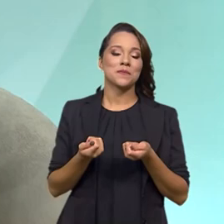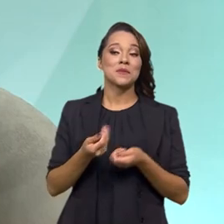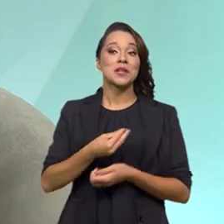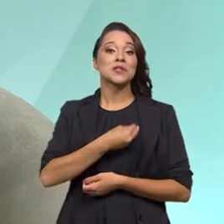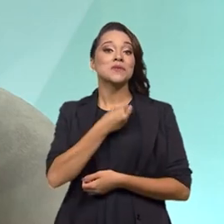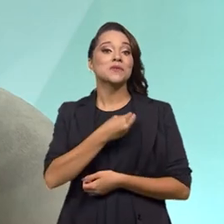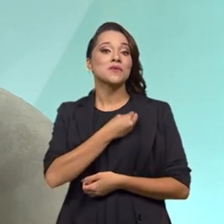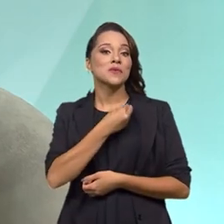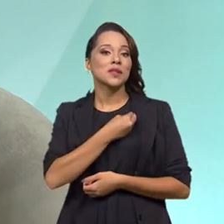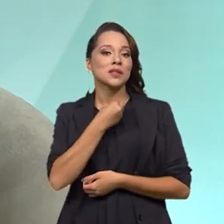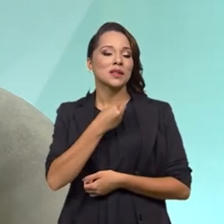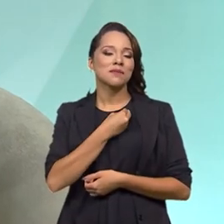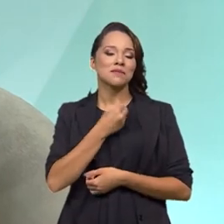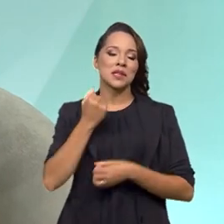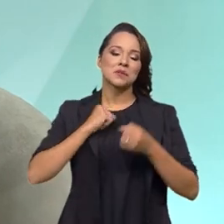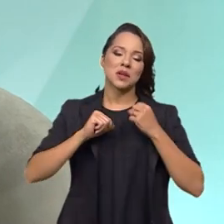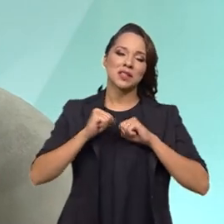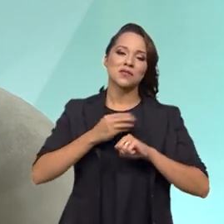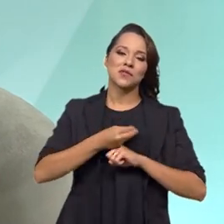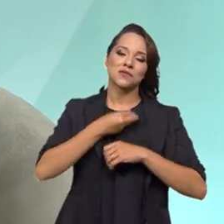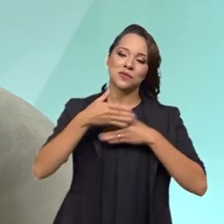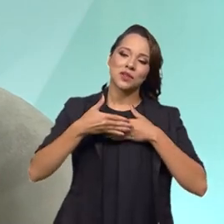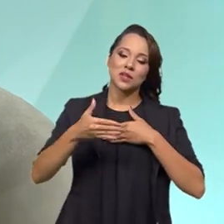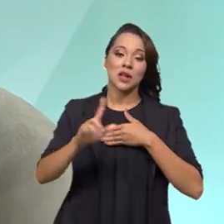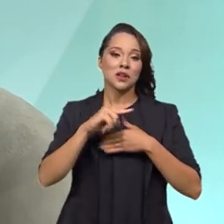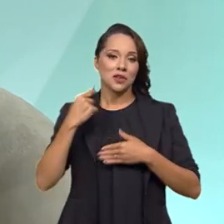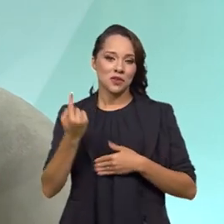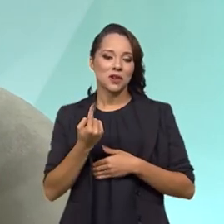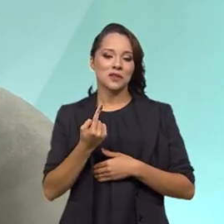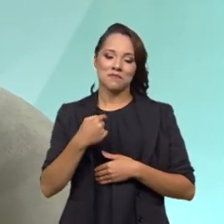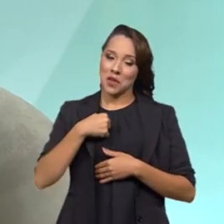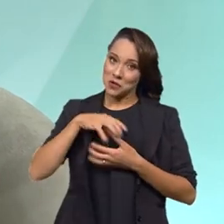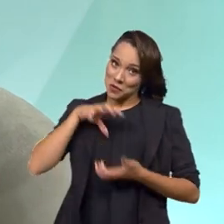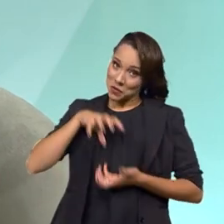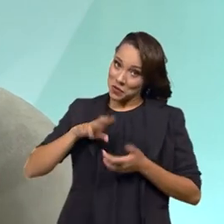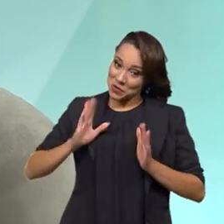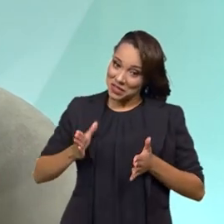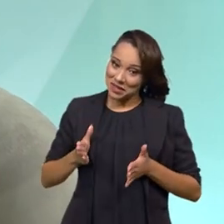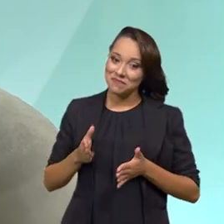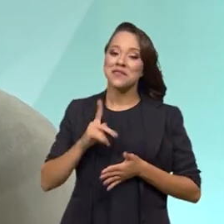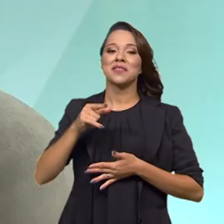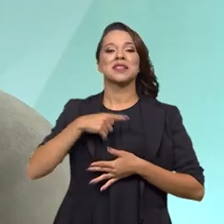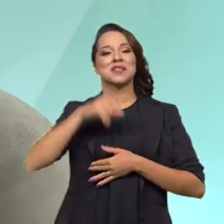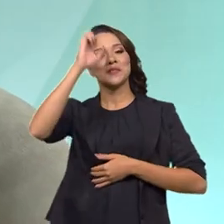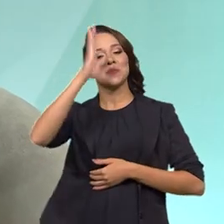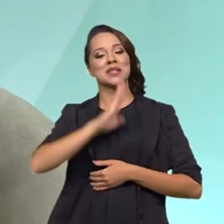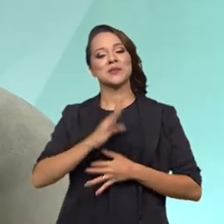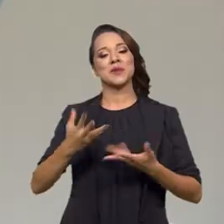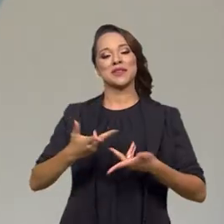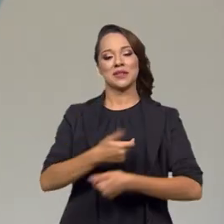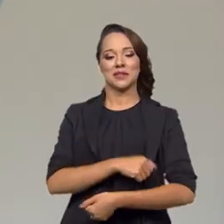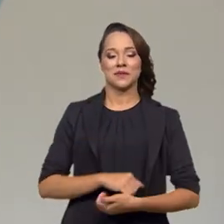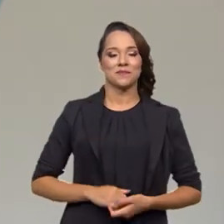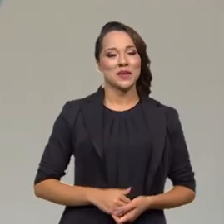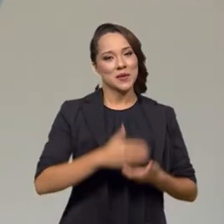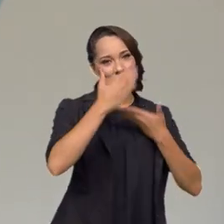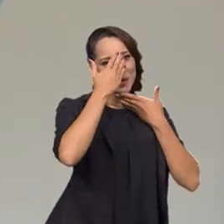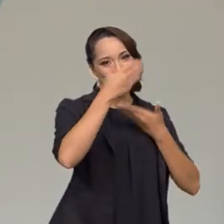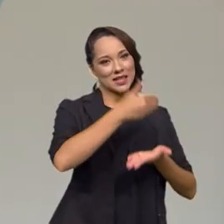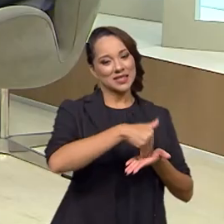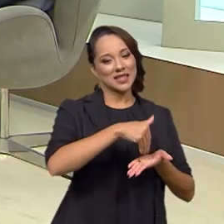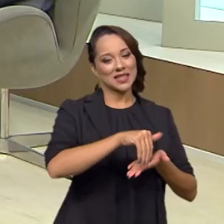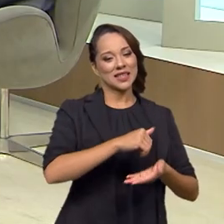sobrevivência nessa expectativa de vida que nós todos, eu sou idoso já, vamos ter nesse Brasil maravilhoso. Muito obrigado,